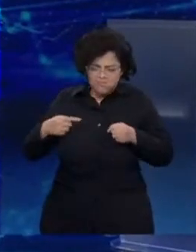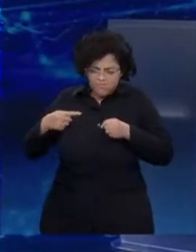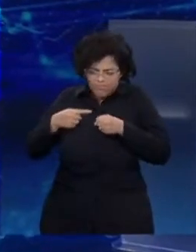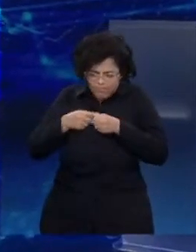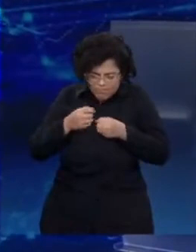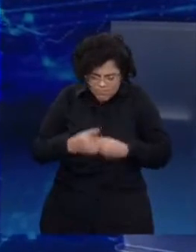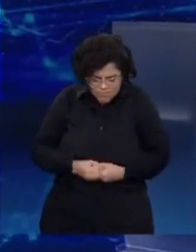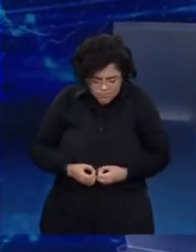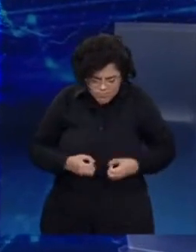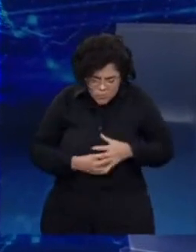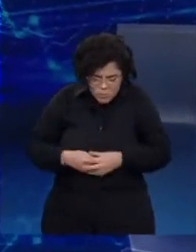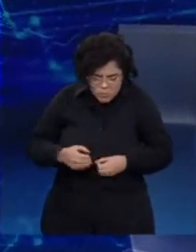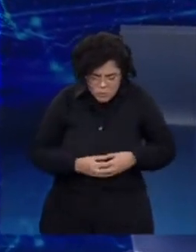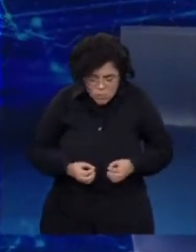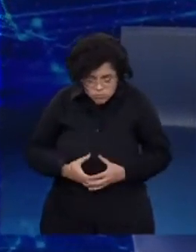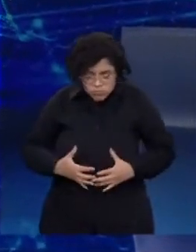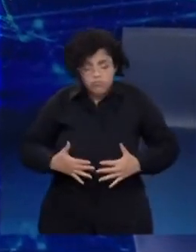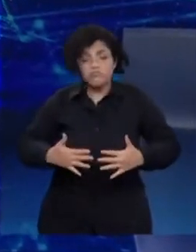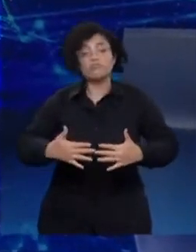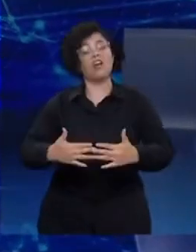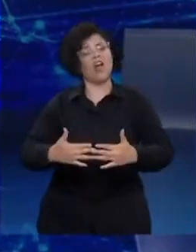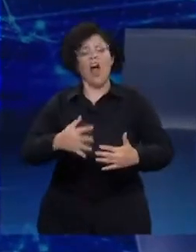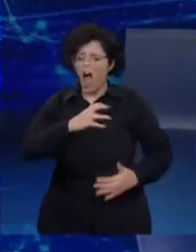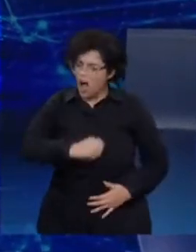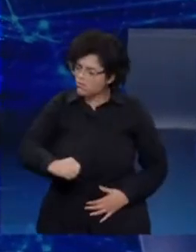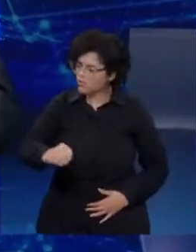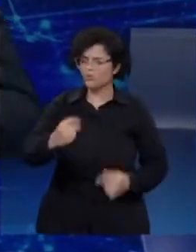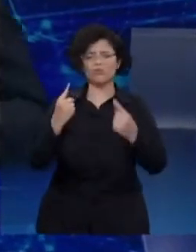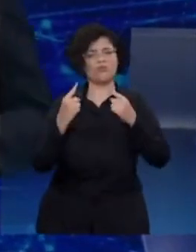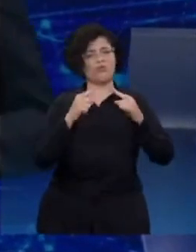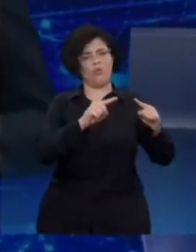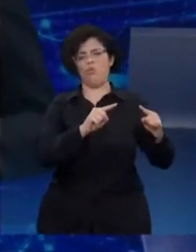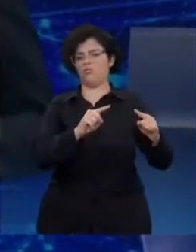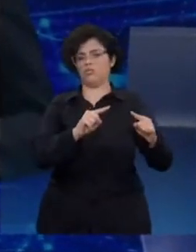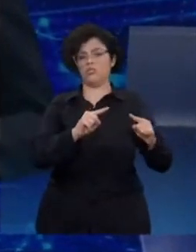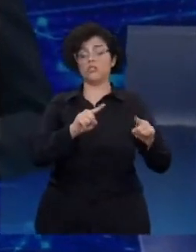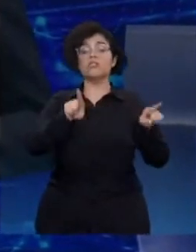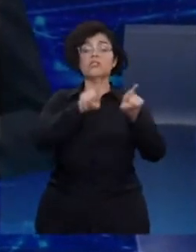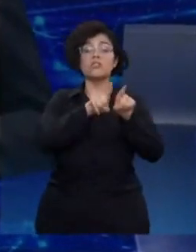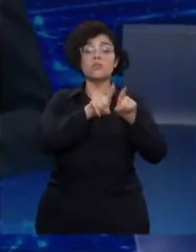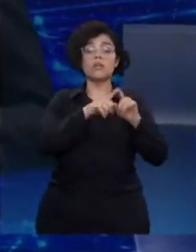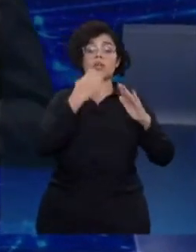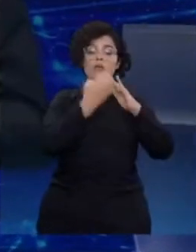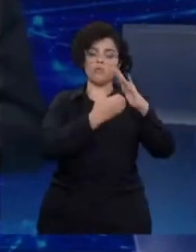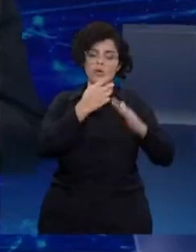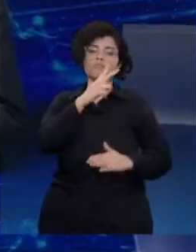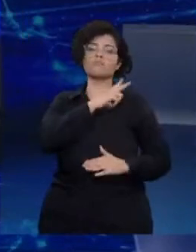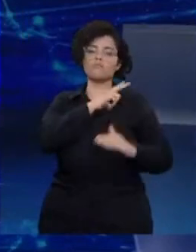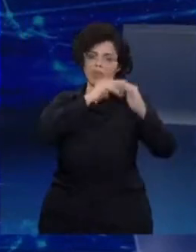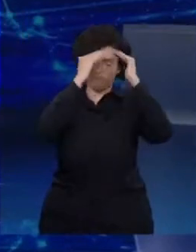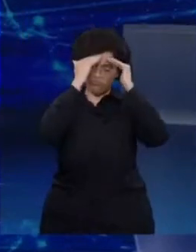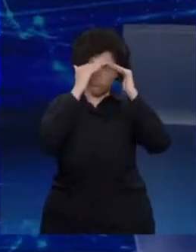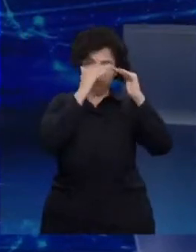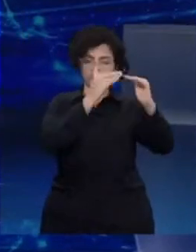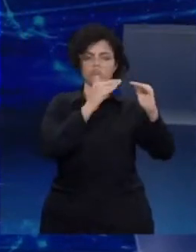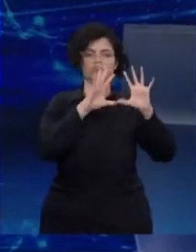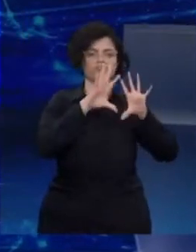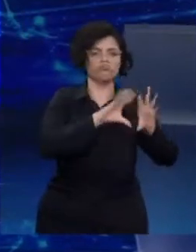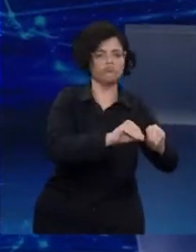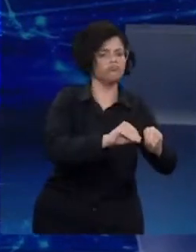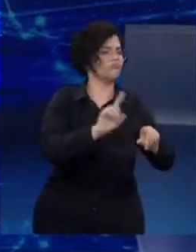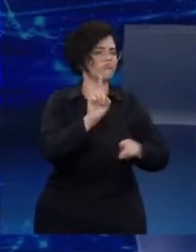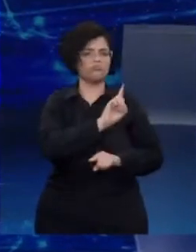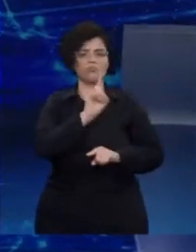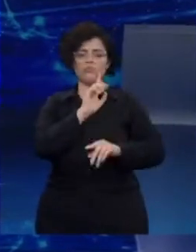aborto. Sem a propriedade privada. Não ao MST invadindo